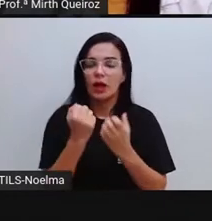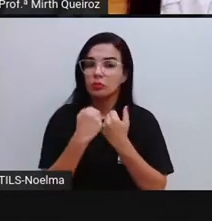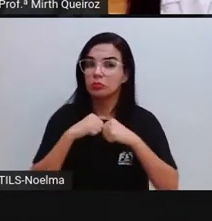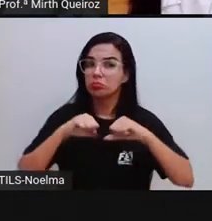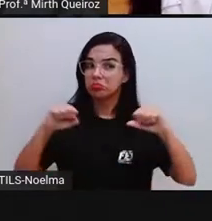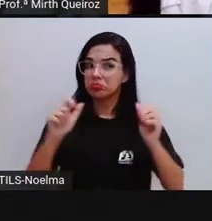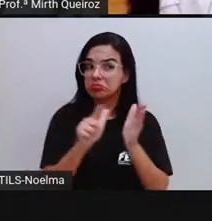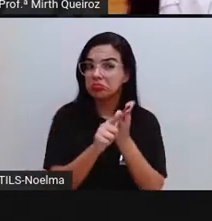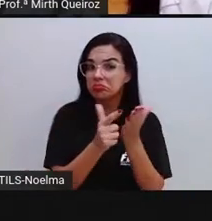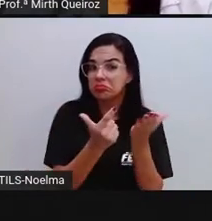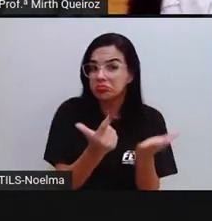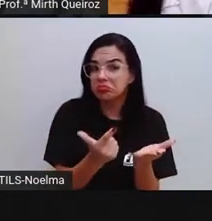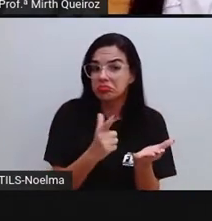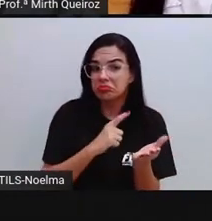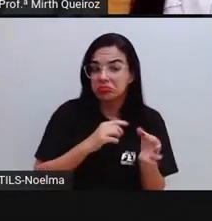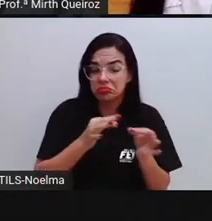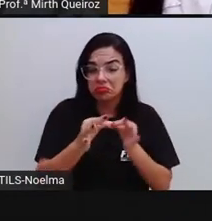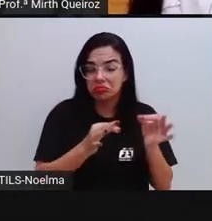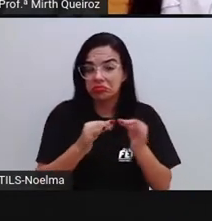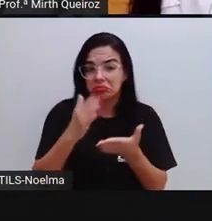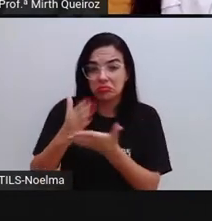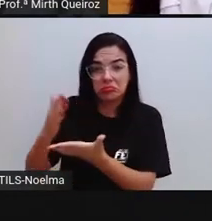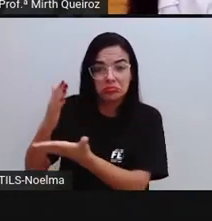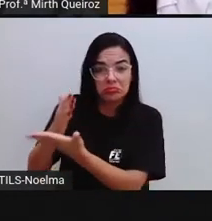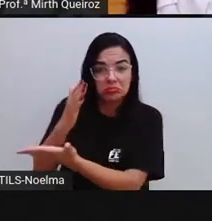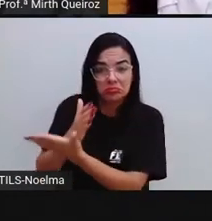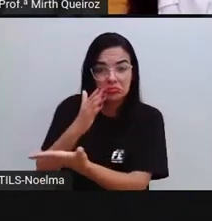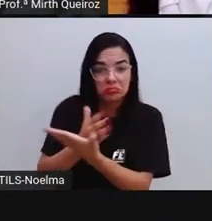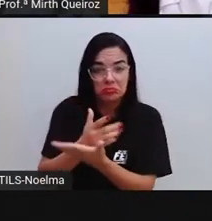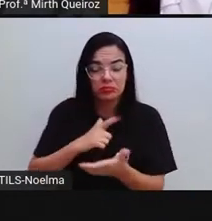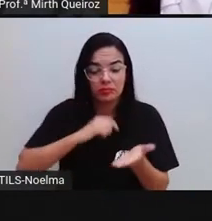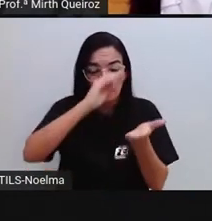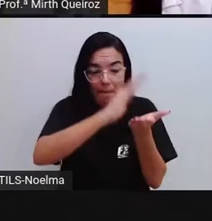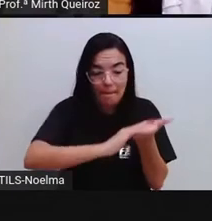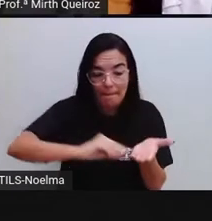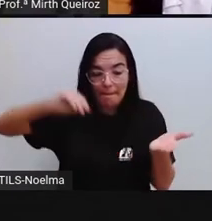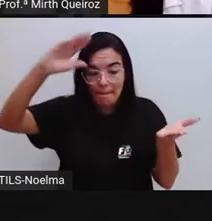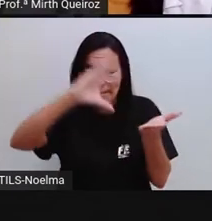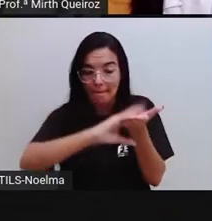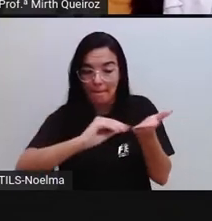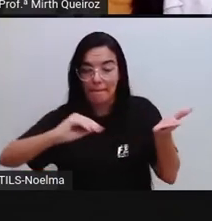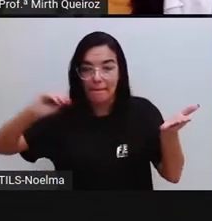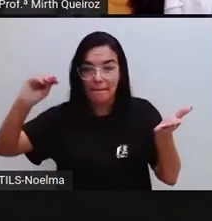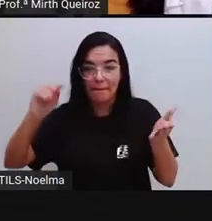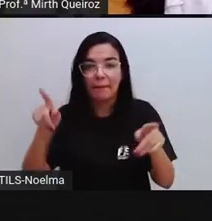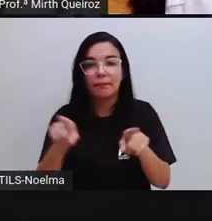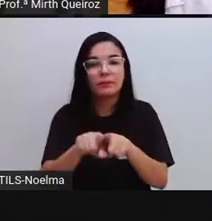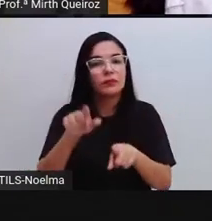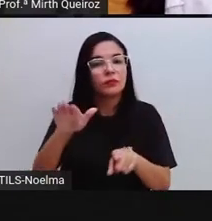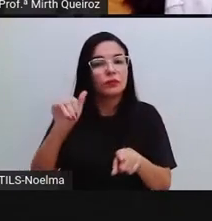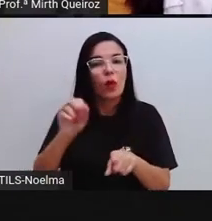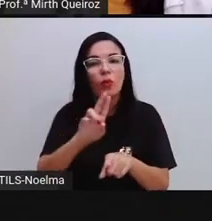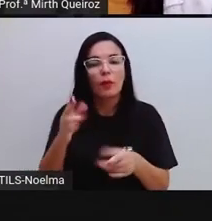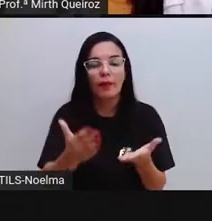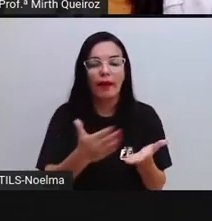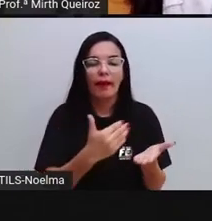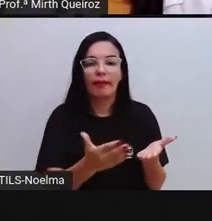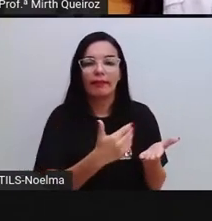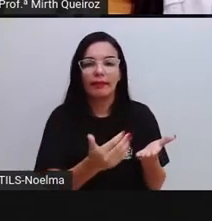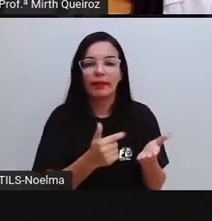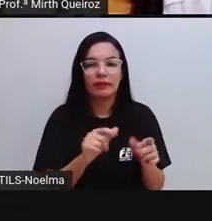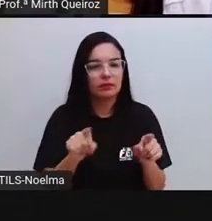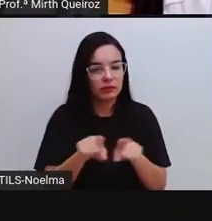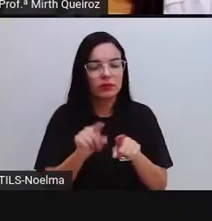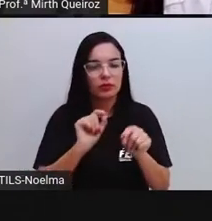Os grandes jornais, eles são organizados em partes impressas que são chamadas de cadernos. Isso, o jornal impresso, certo?